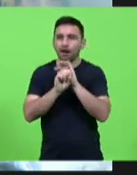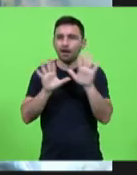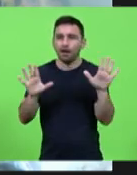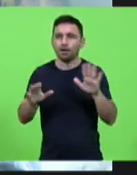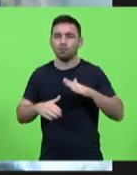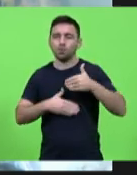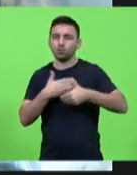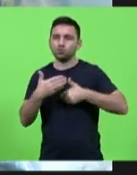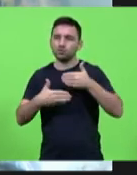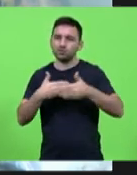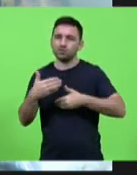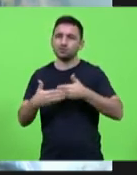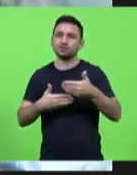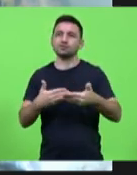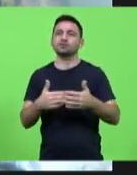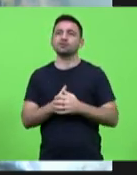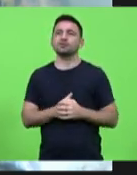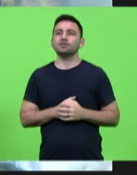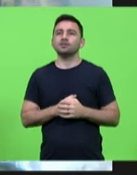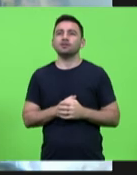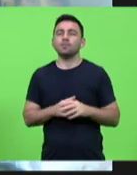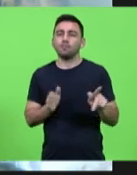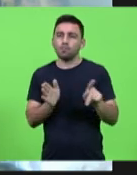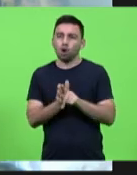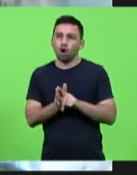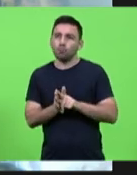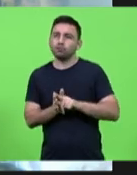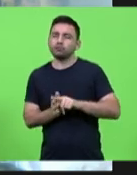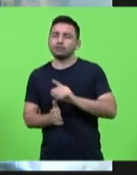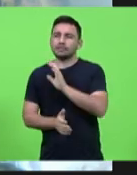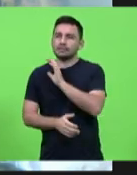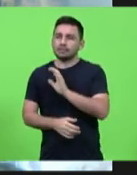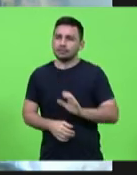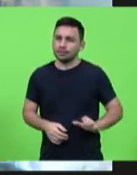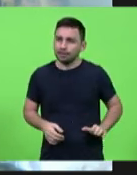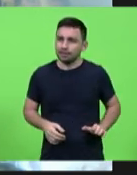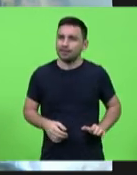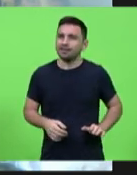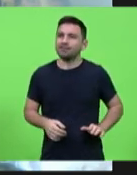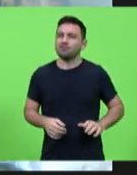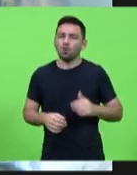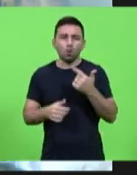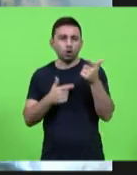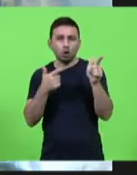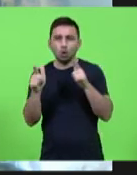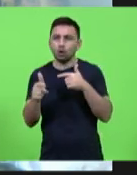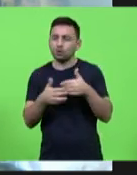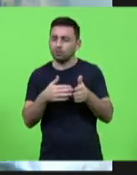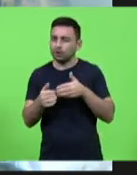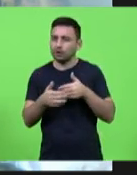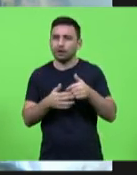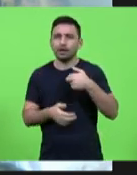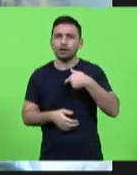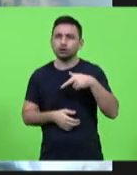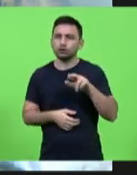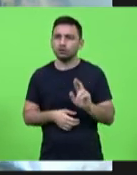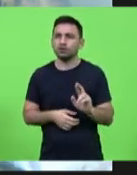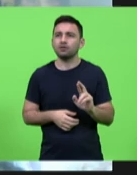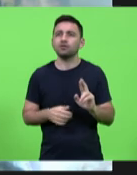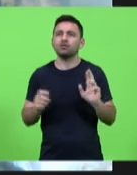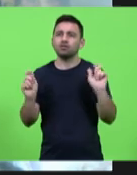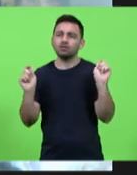que fazer que nos cabem enquanto cristãos enquanto pessoas religiosas de outras denominações também que